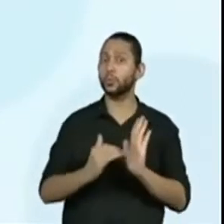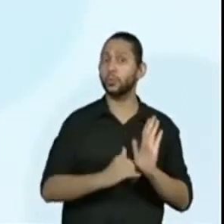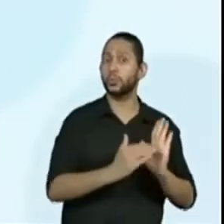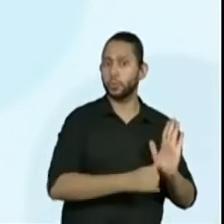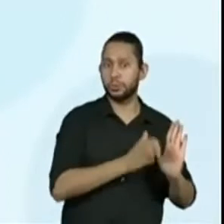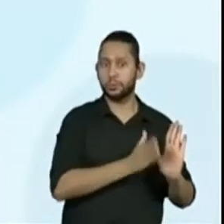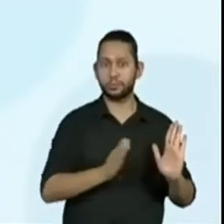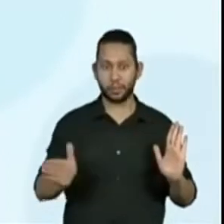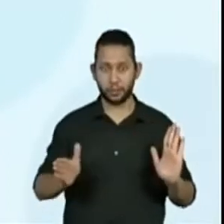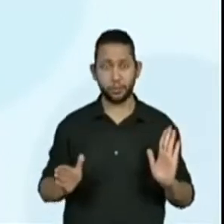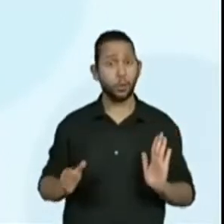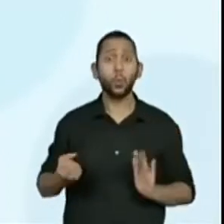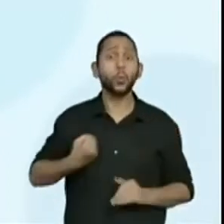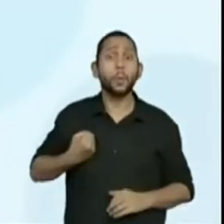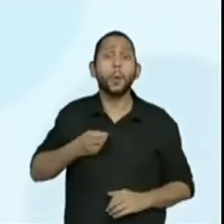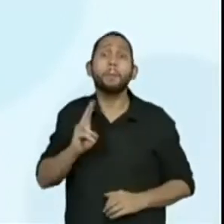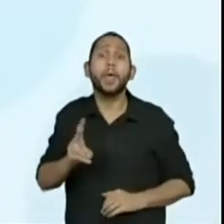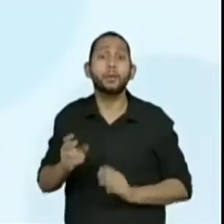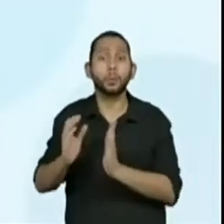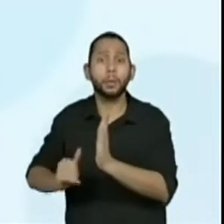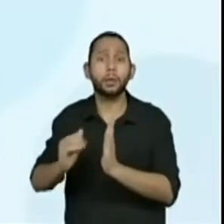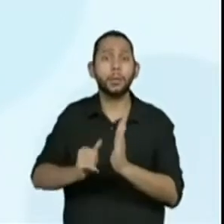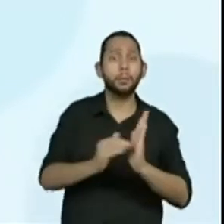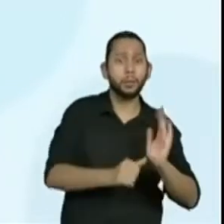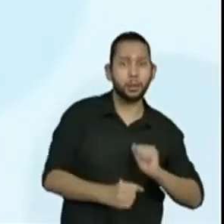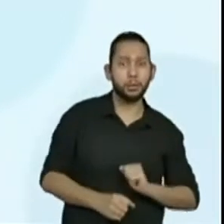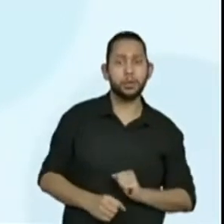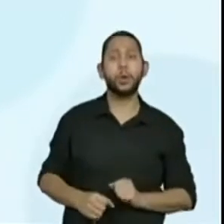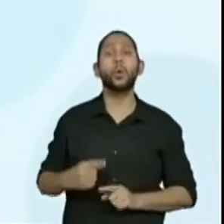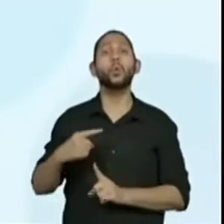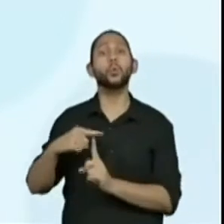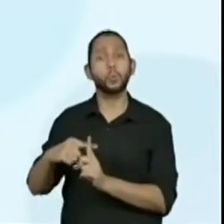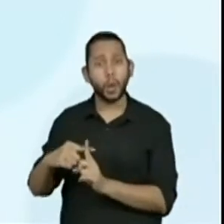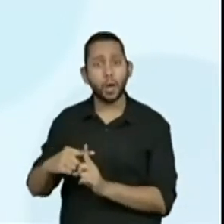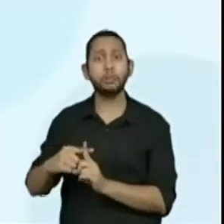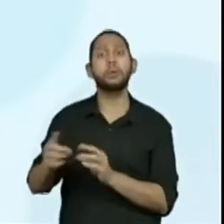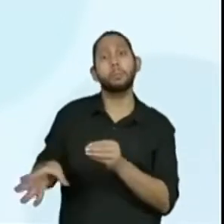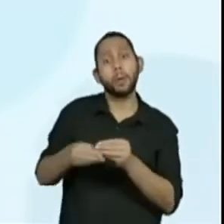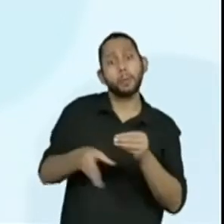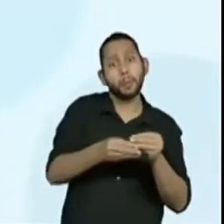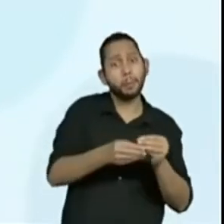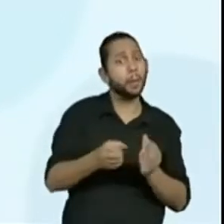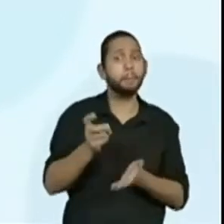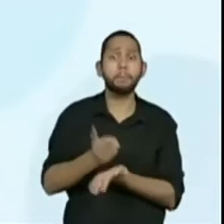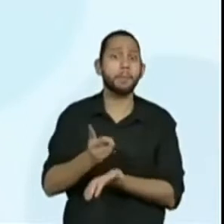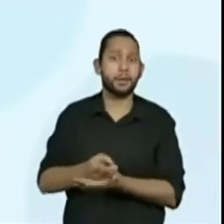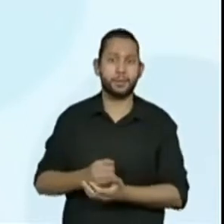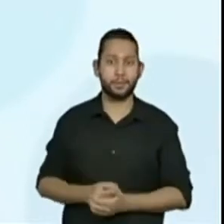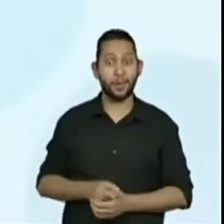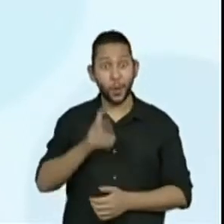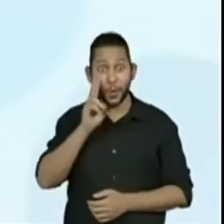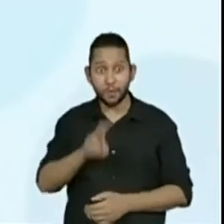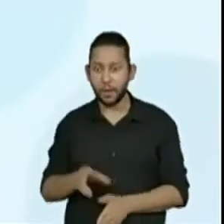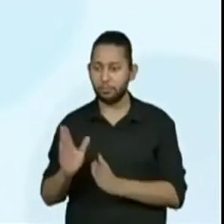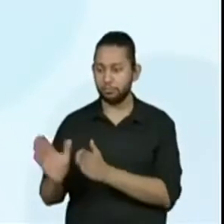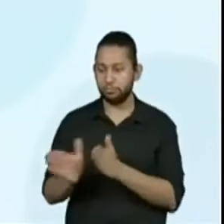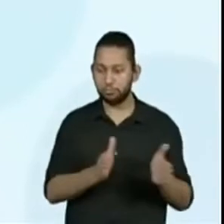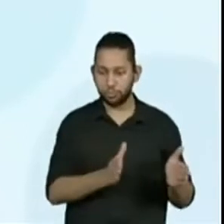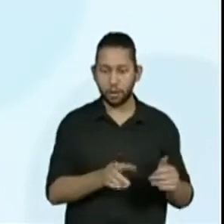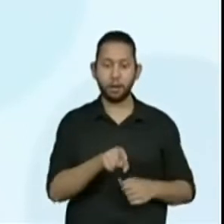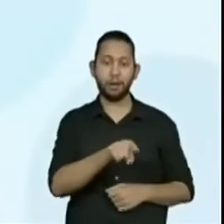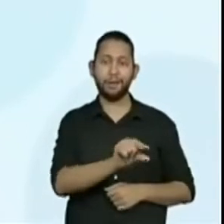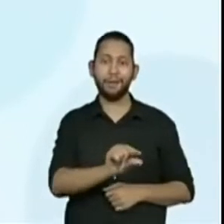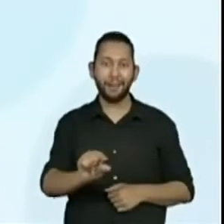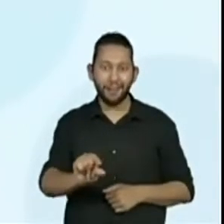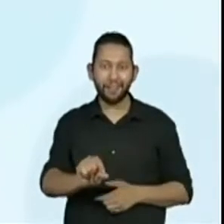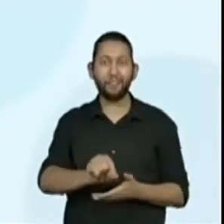por um mesmo número e descrever uma regra de formação da sequência e determinar elementos faltantes